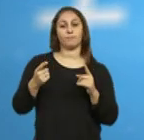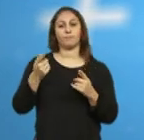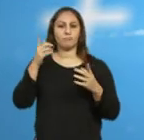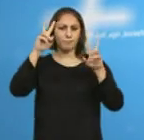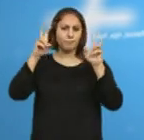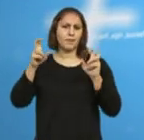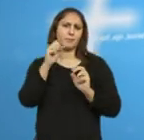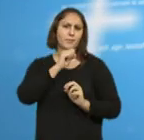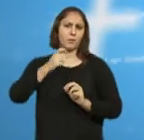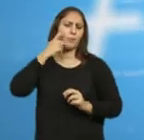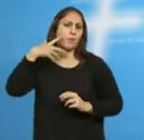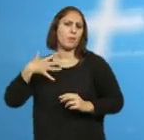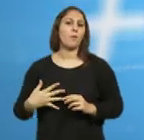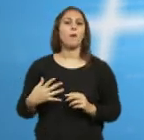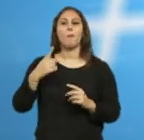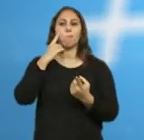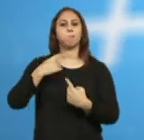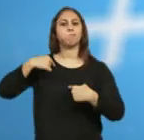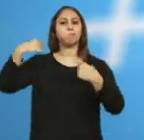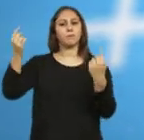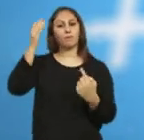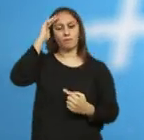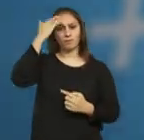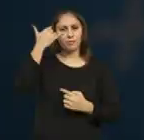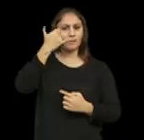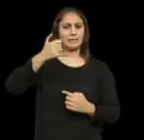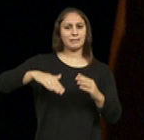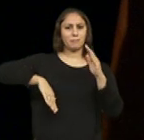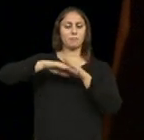estará em cena até dia 25 de Fevereiro, no Teatrão.